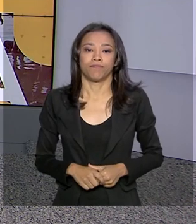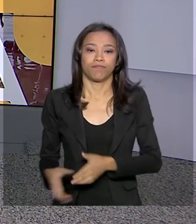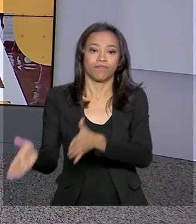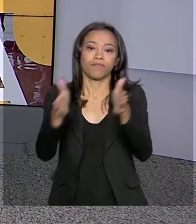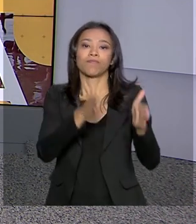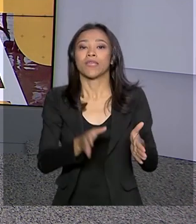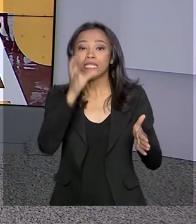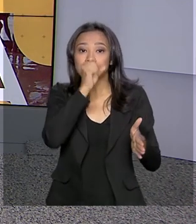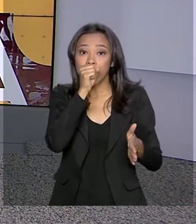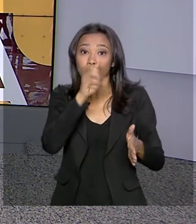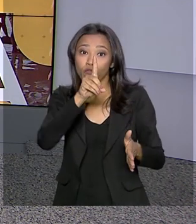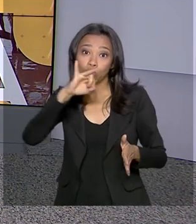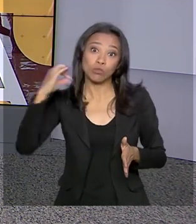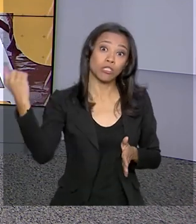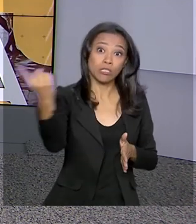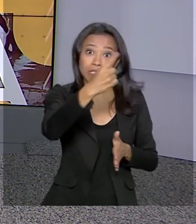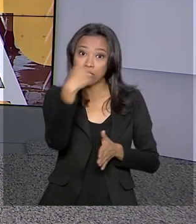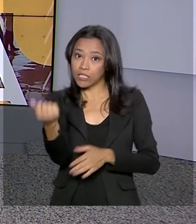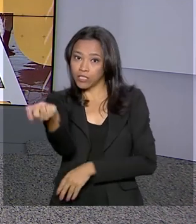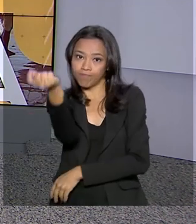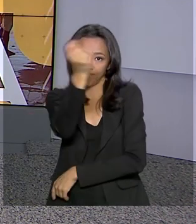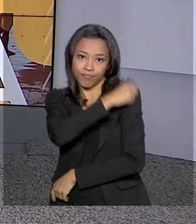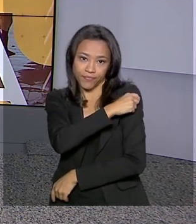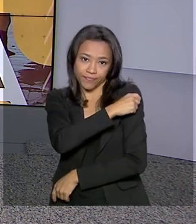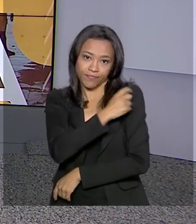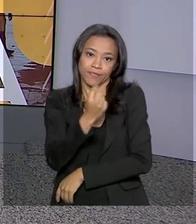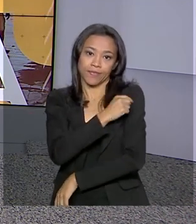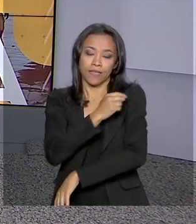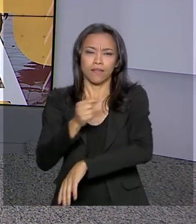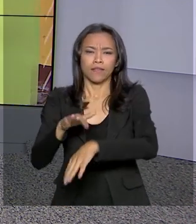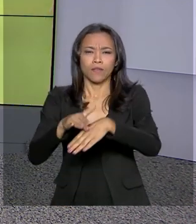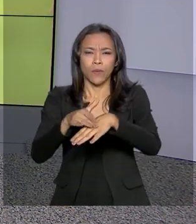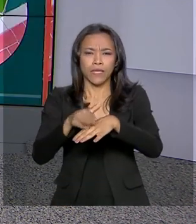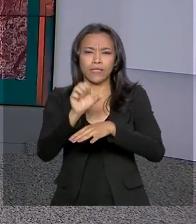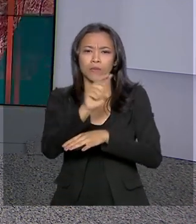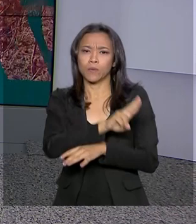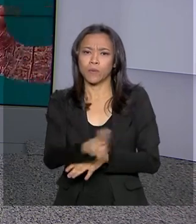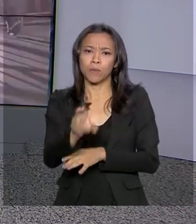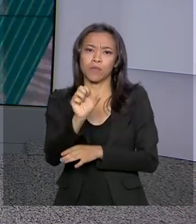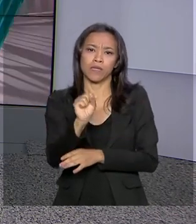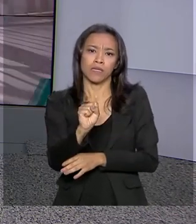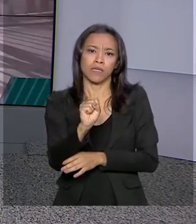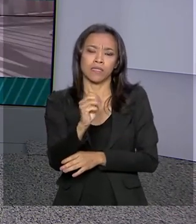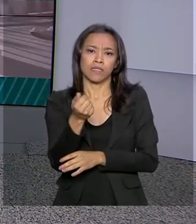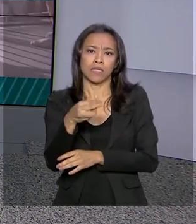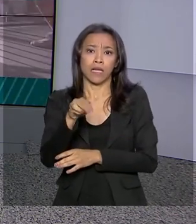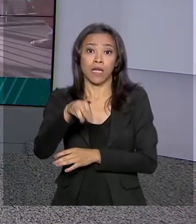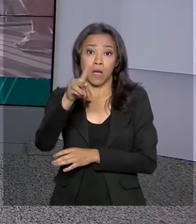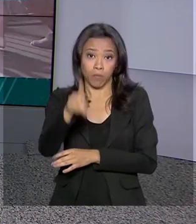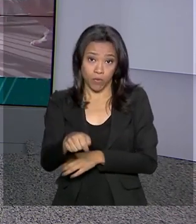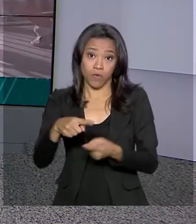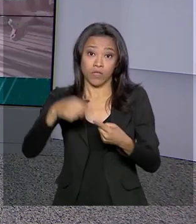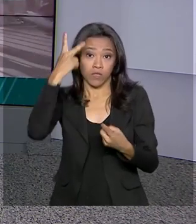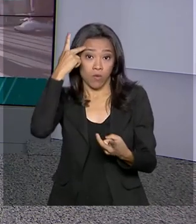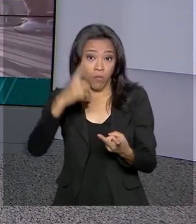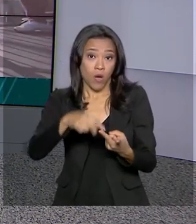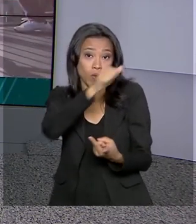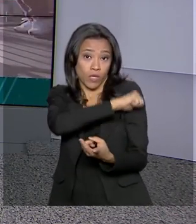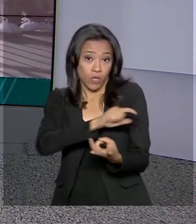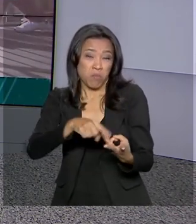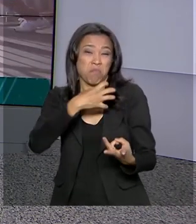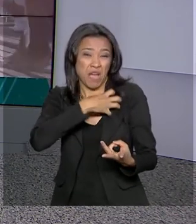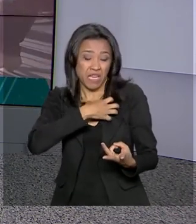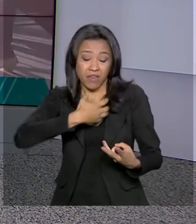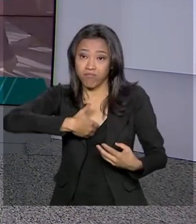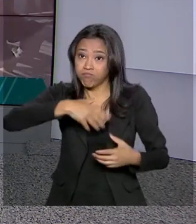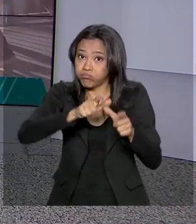Sábado foi dia D de vacinação contra o sarampo em Salvador. Junto com São Paulo e Rio de Janeiro, a Bahia vem registrando aumento no número de